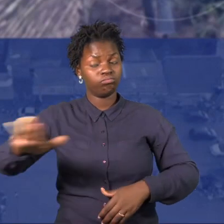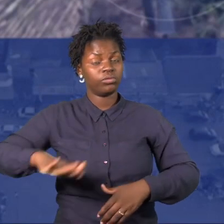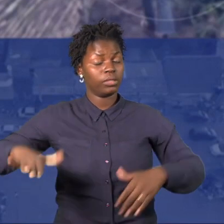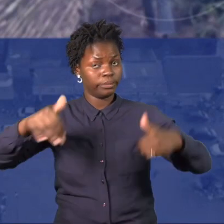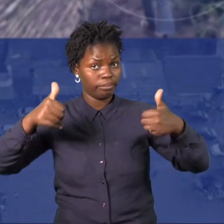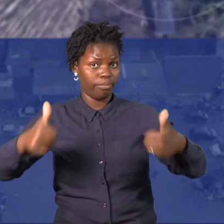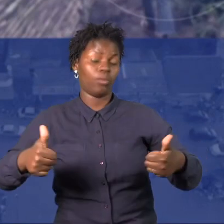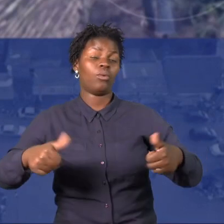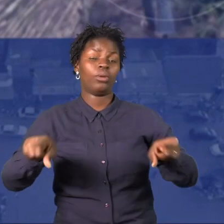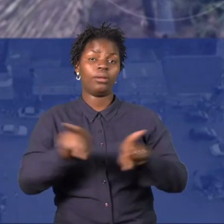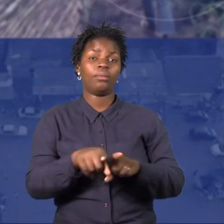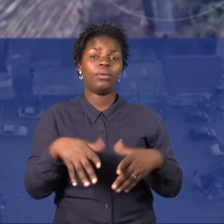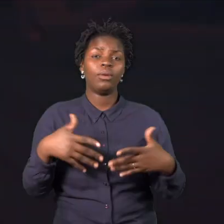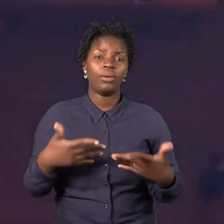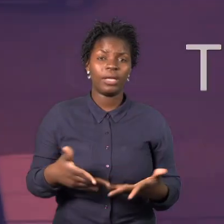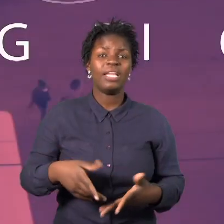instantes. Não saia daí.